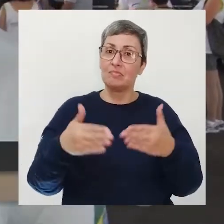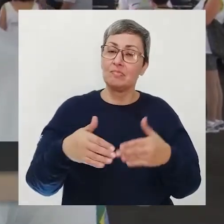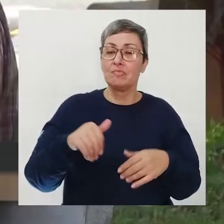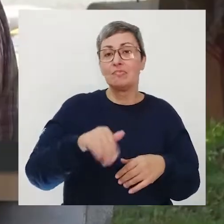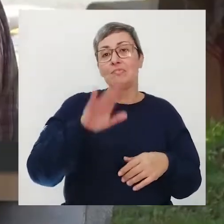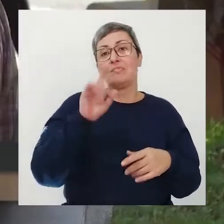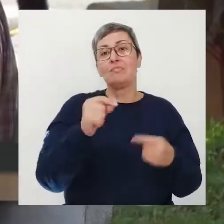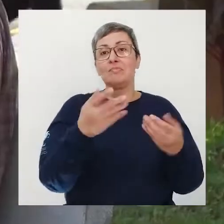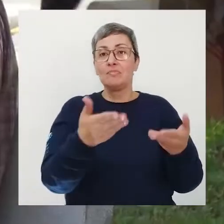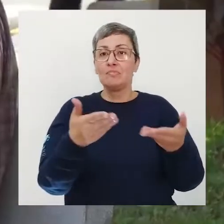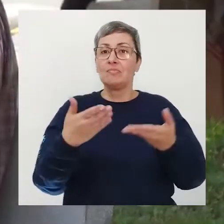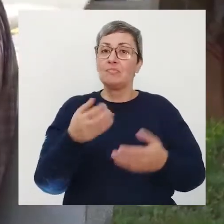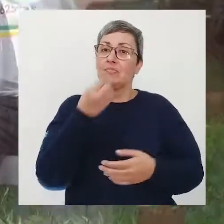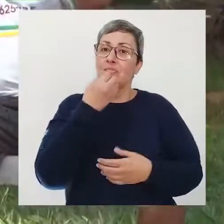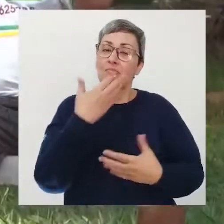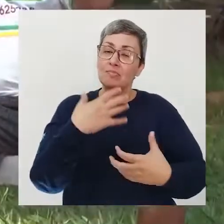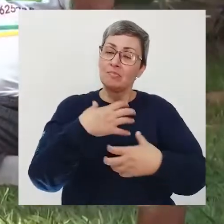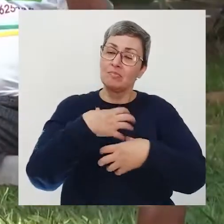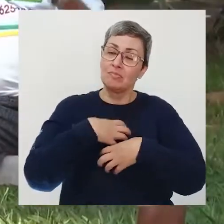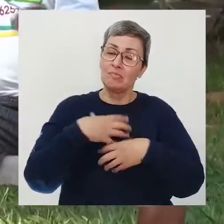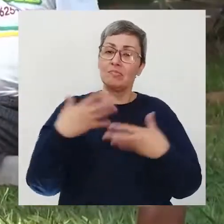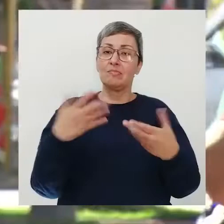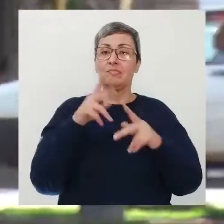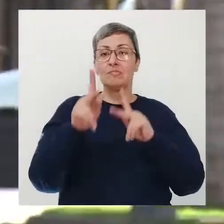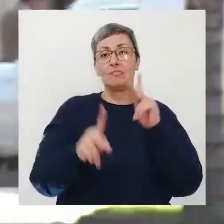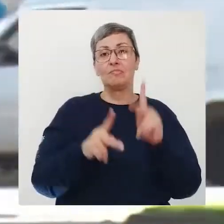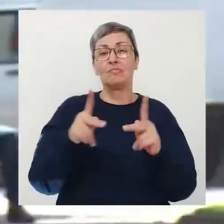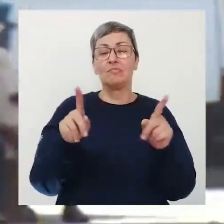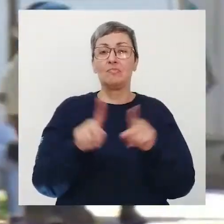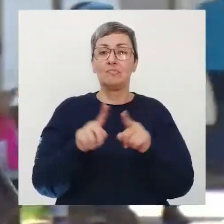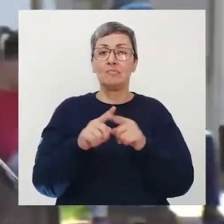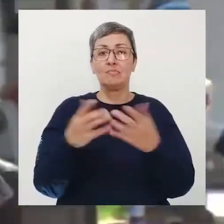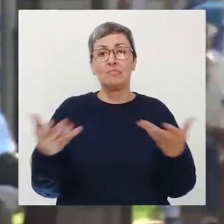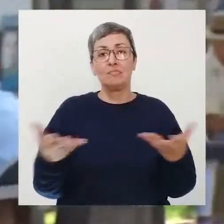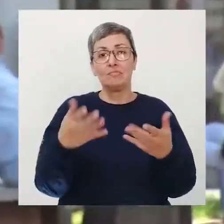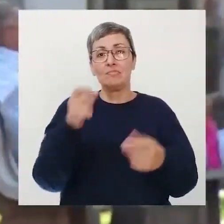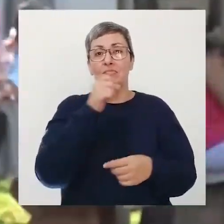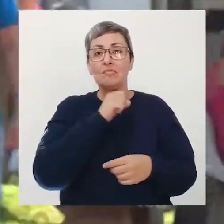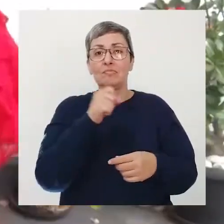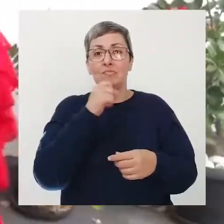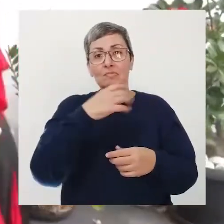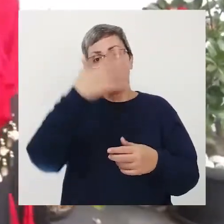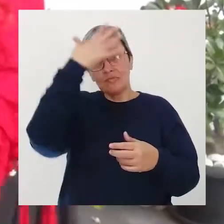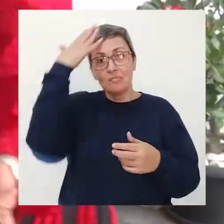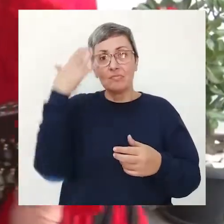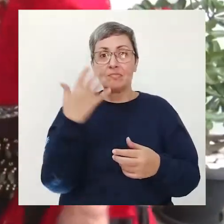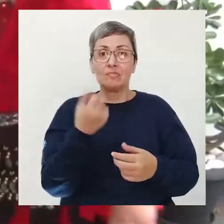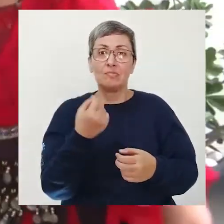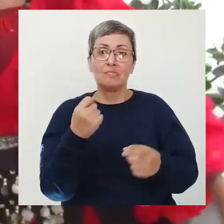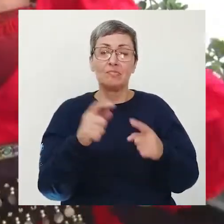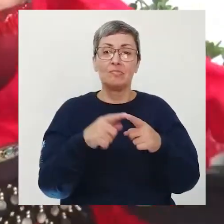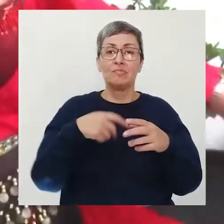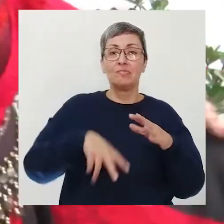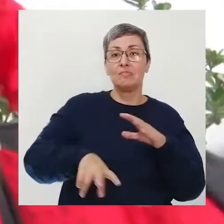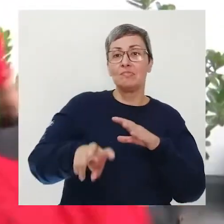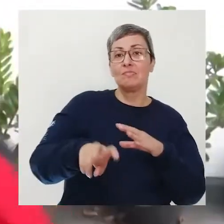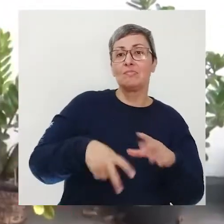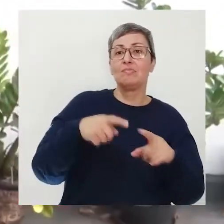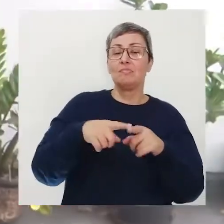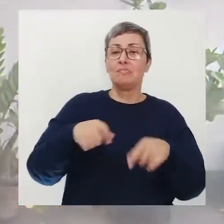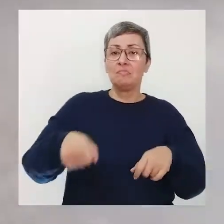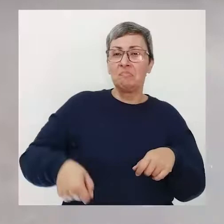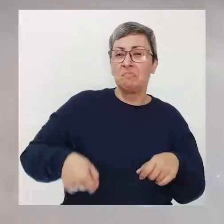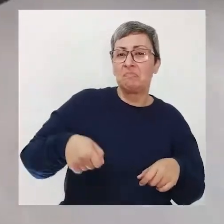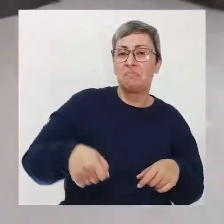a população idosa cabelos brancos cadeira de balanço bengala nada disso a dona Lenice que nos recebe em